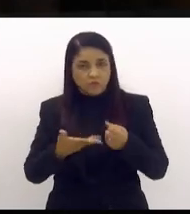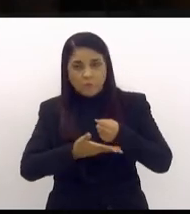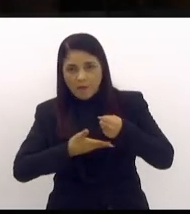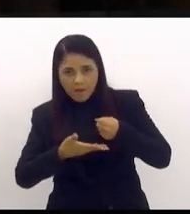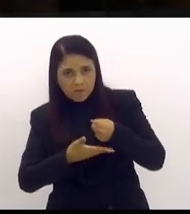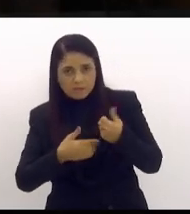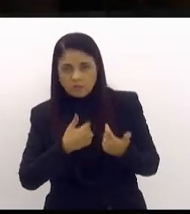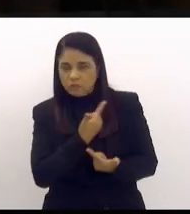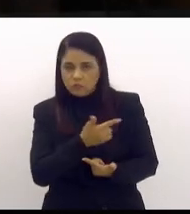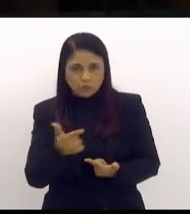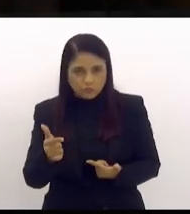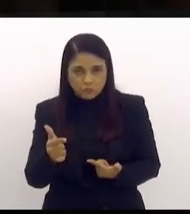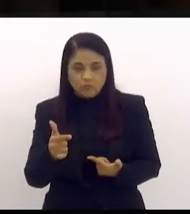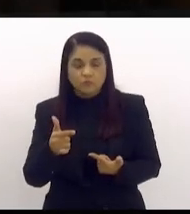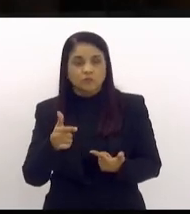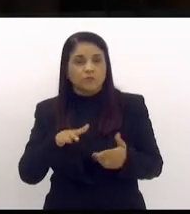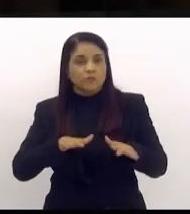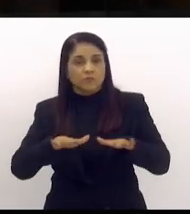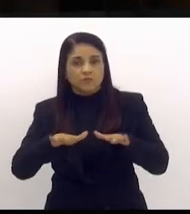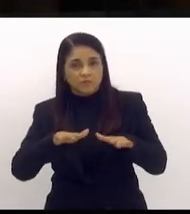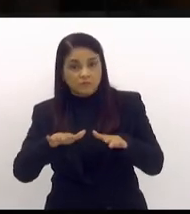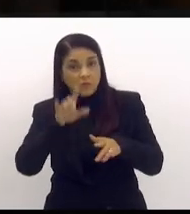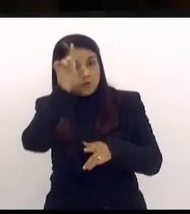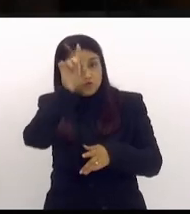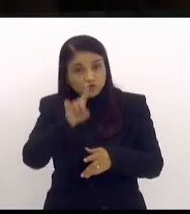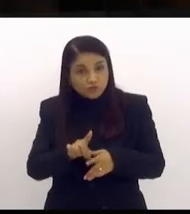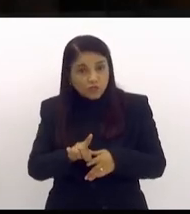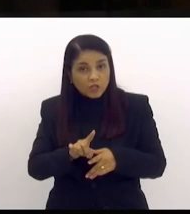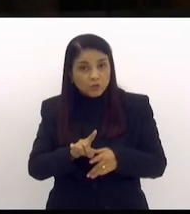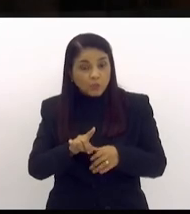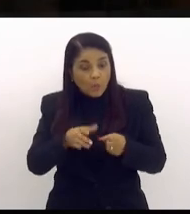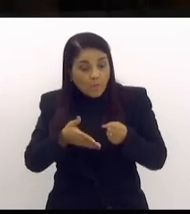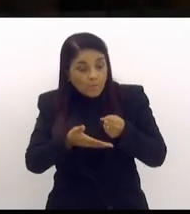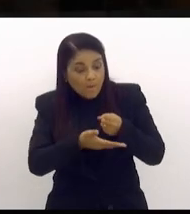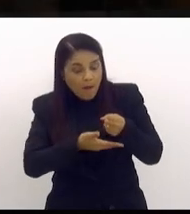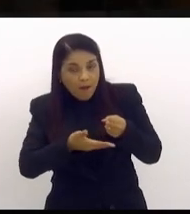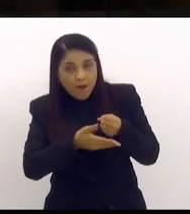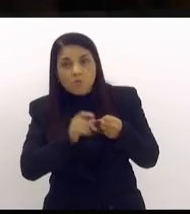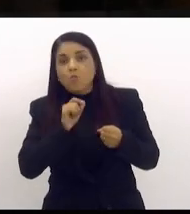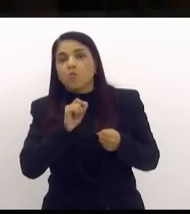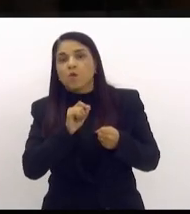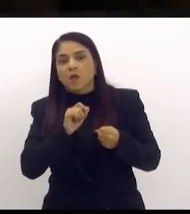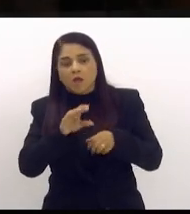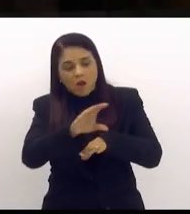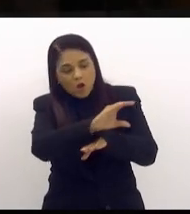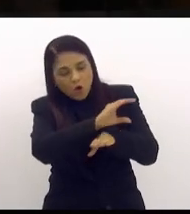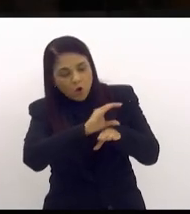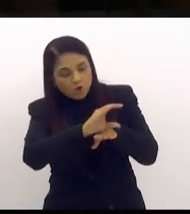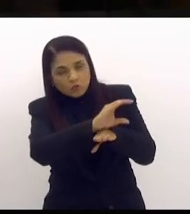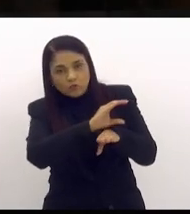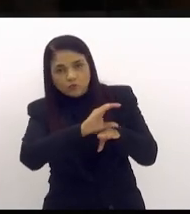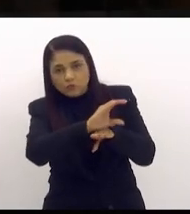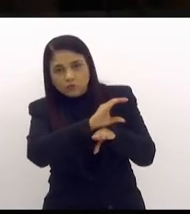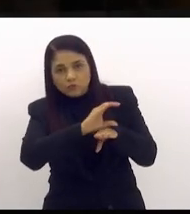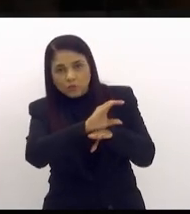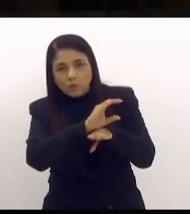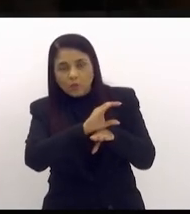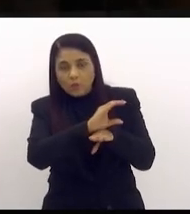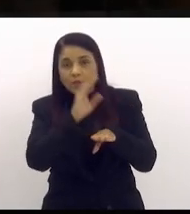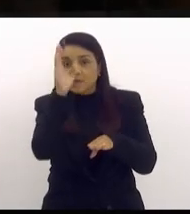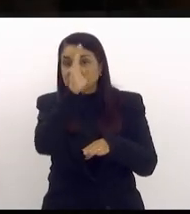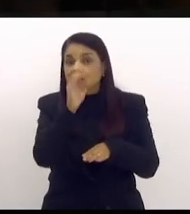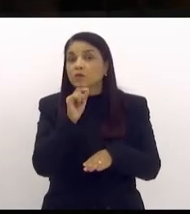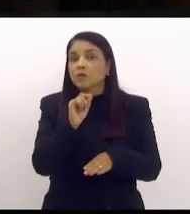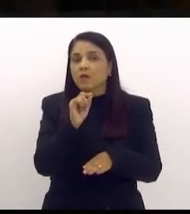não puderam ter acesso ao seu direito mais básico que está na Constituição Brasileira,